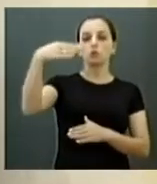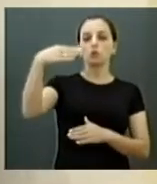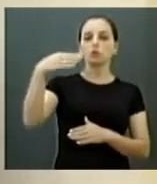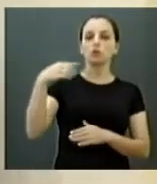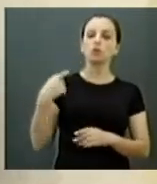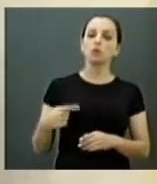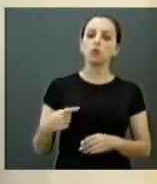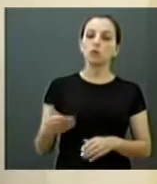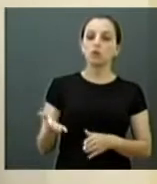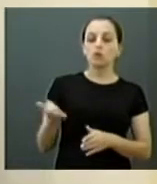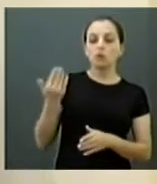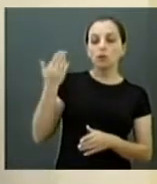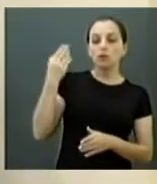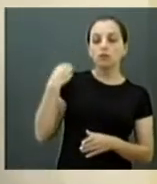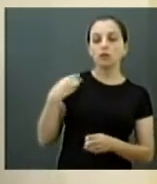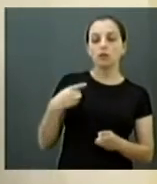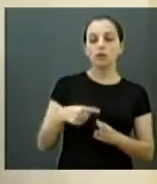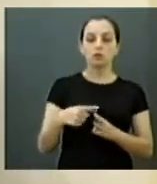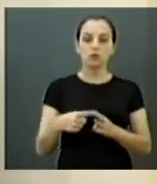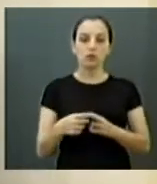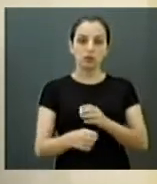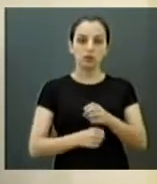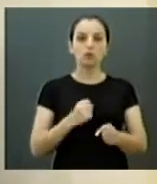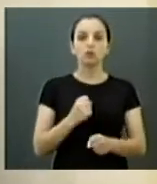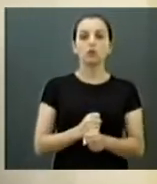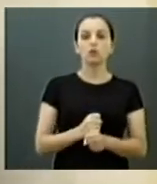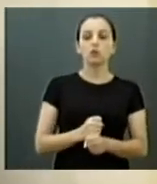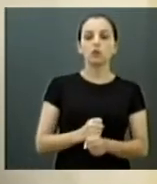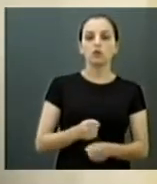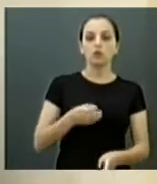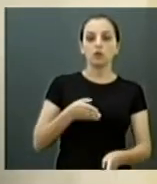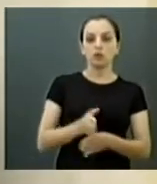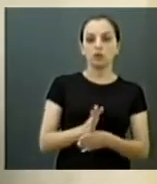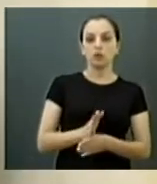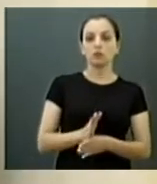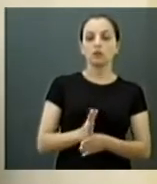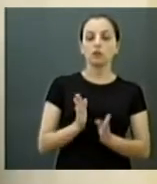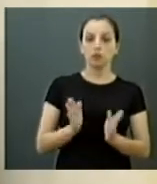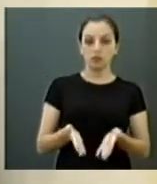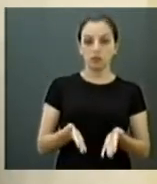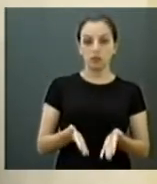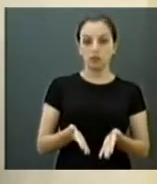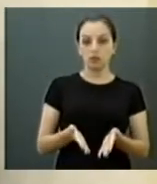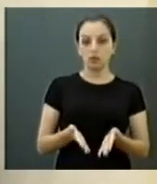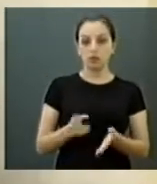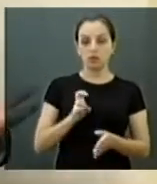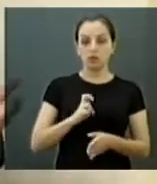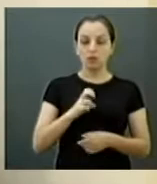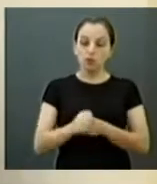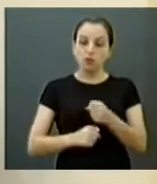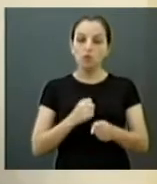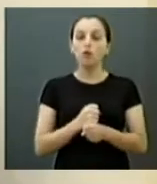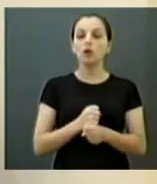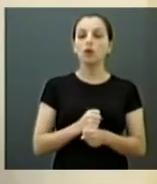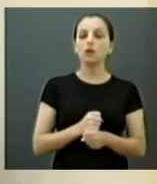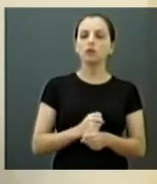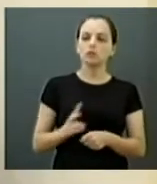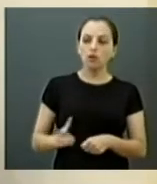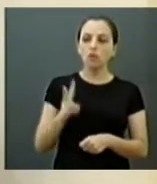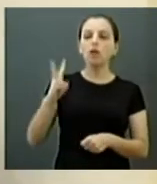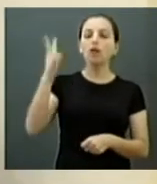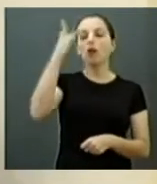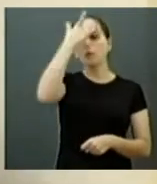nos últimos três anos, pega o ticket, quanto que era, quando eu entrei aqui há cinco anos, o que está chegando hoje. Isso não é valorizar o servidor?